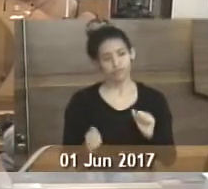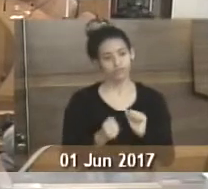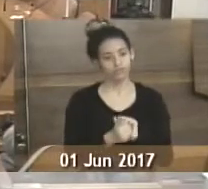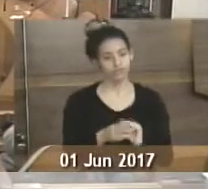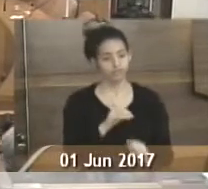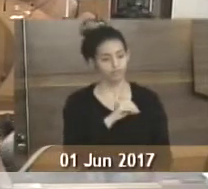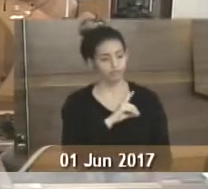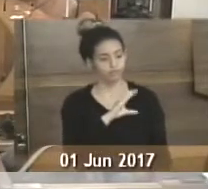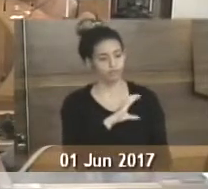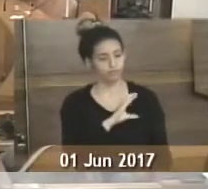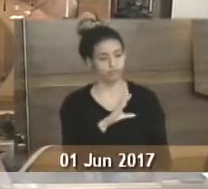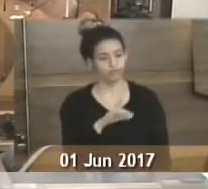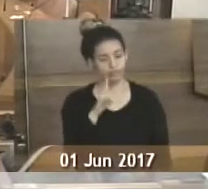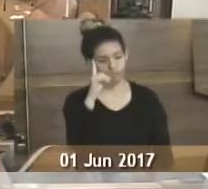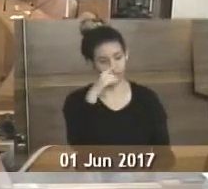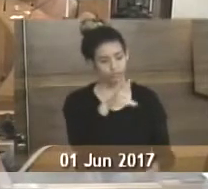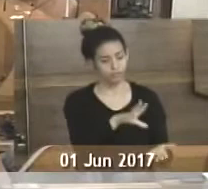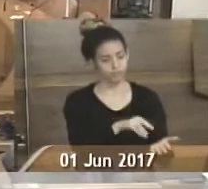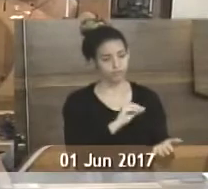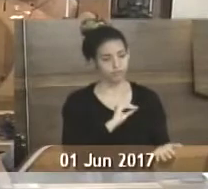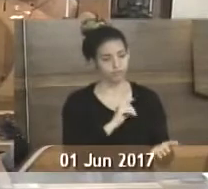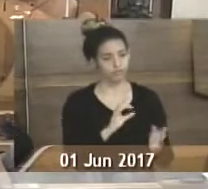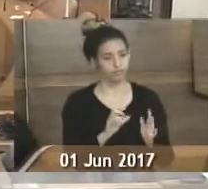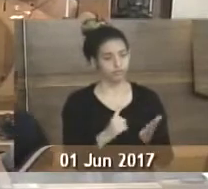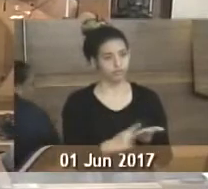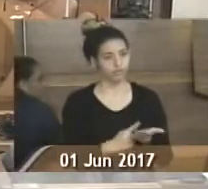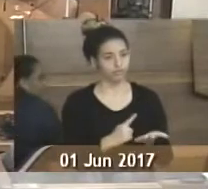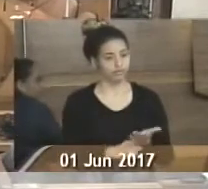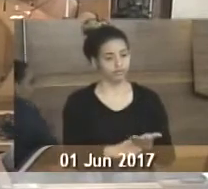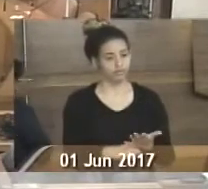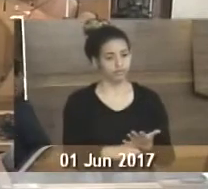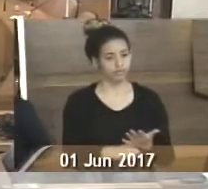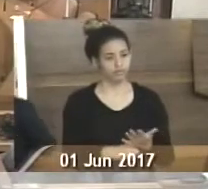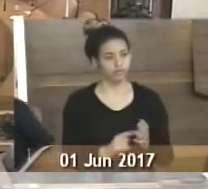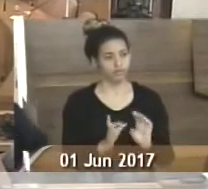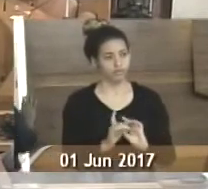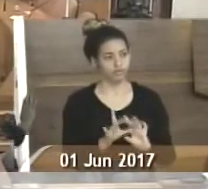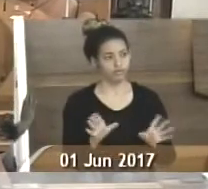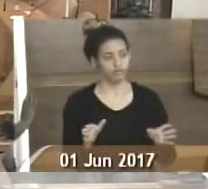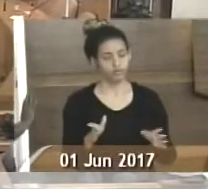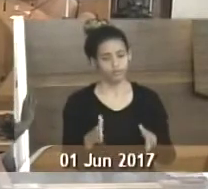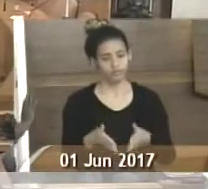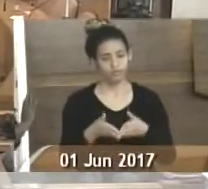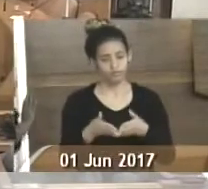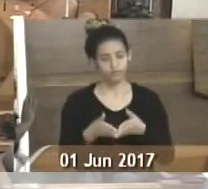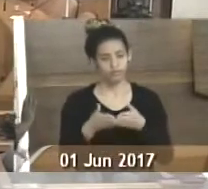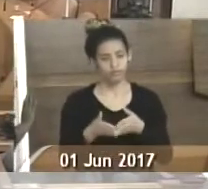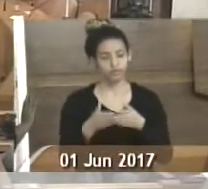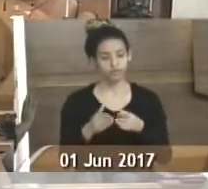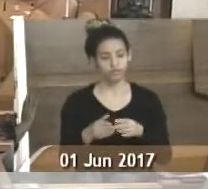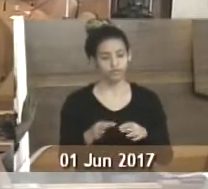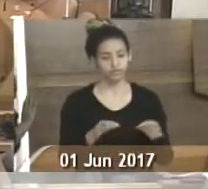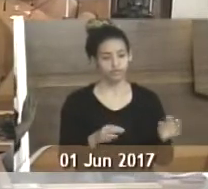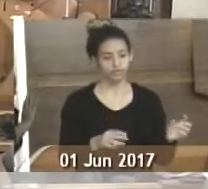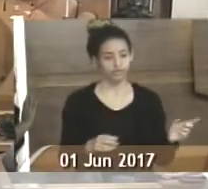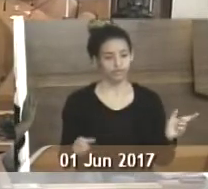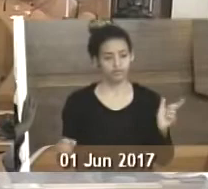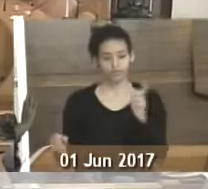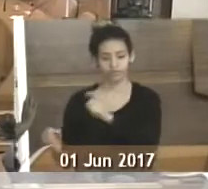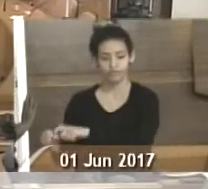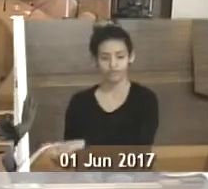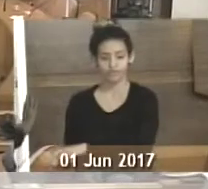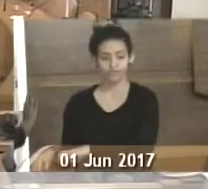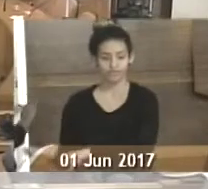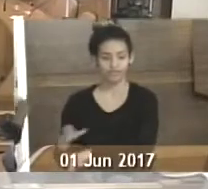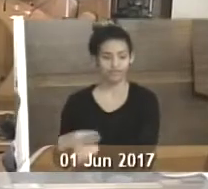defesa civil, envie cópia do laudo de autorização, viabilidade para a tracação de barcas que fazem o percurso do continente